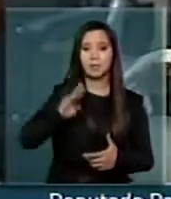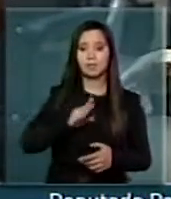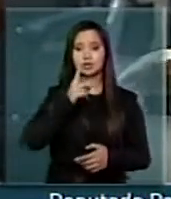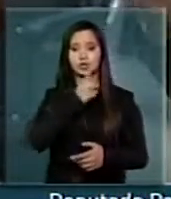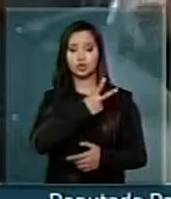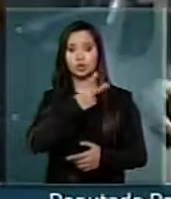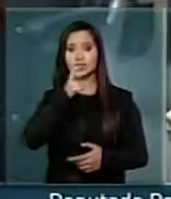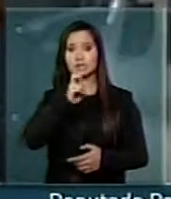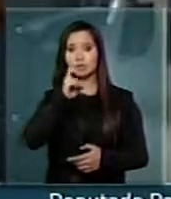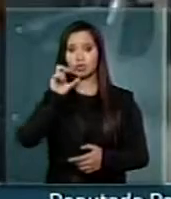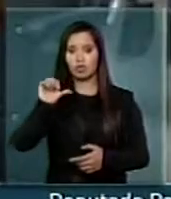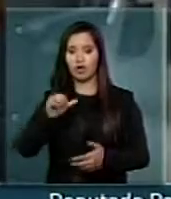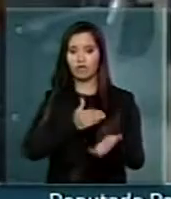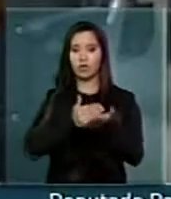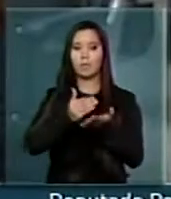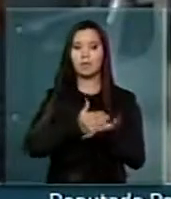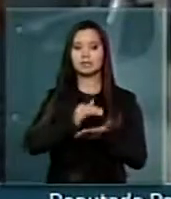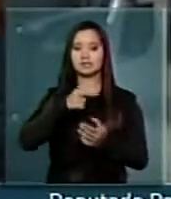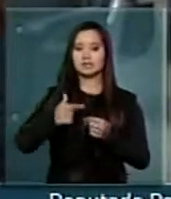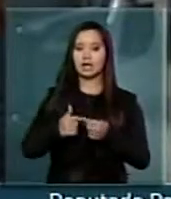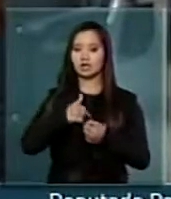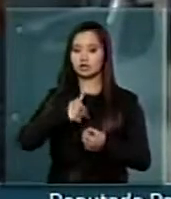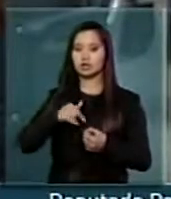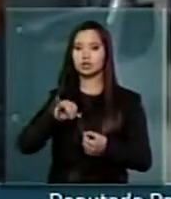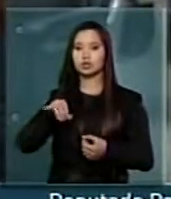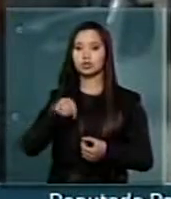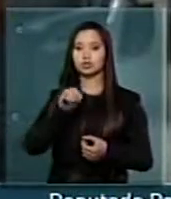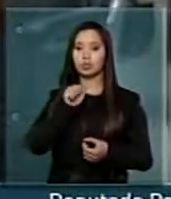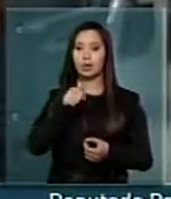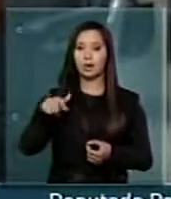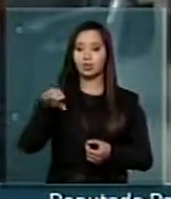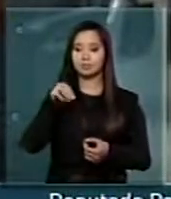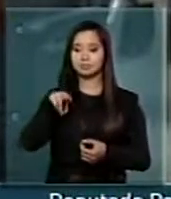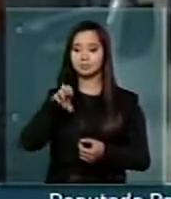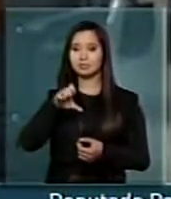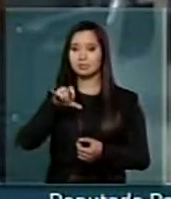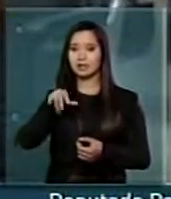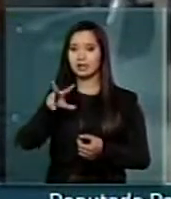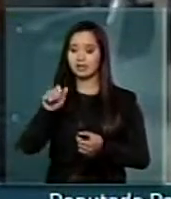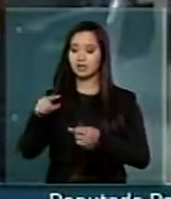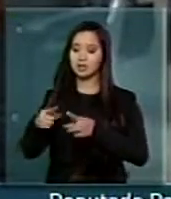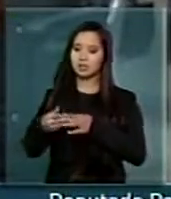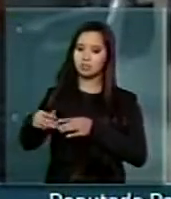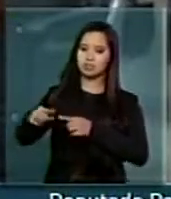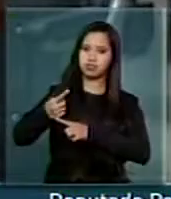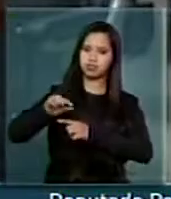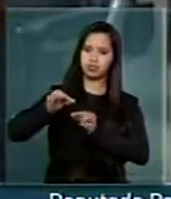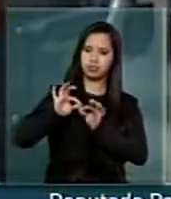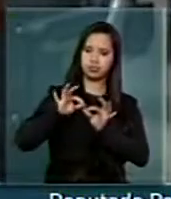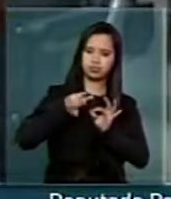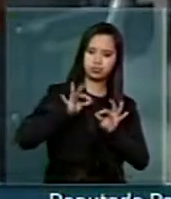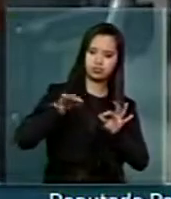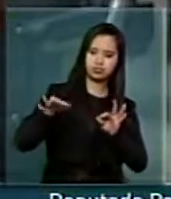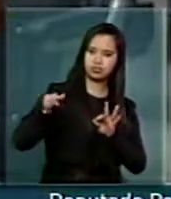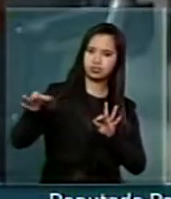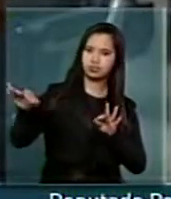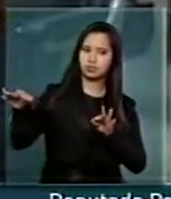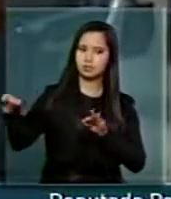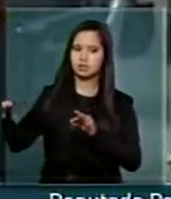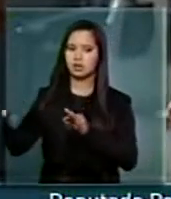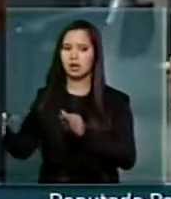num trevo da BR-101, atravessa todo o Espírito Santo em direção a Minas Gerais. Senhor Ralfa Luiz, atendendo às nossas